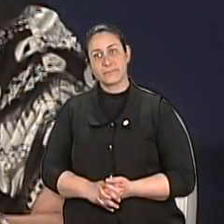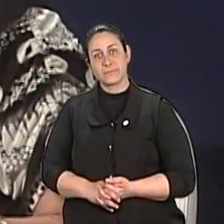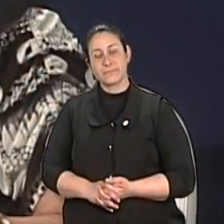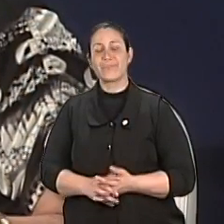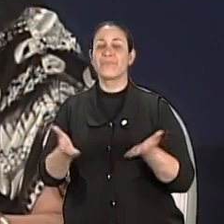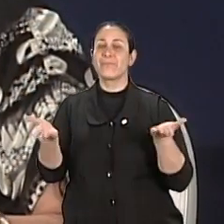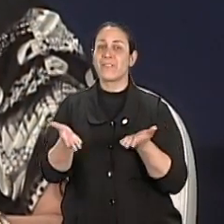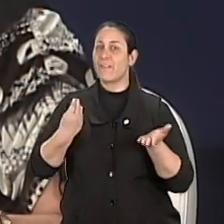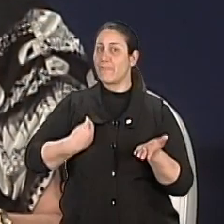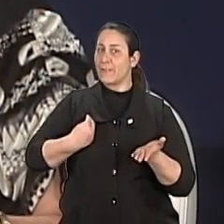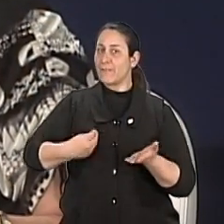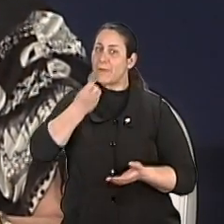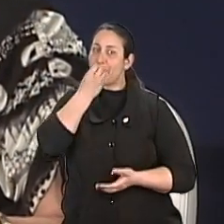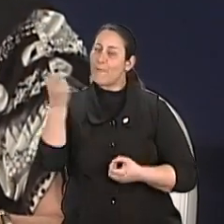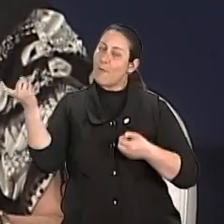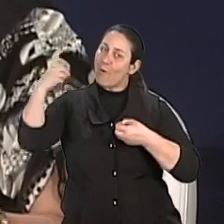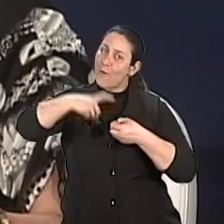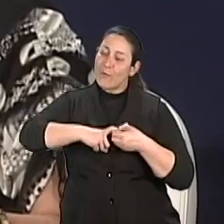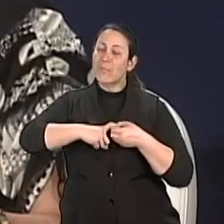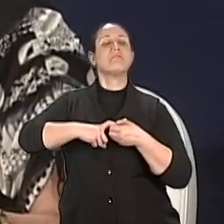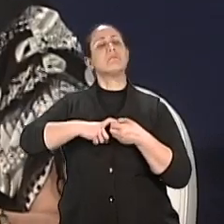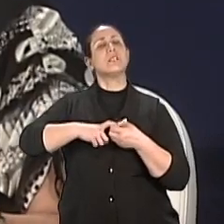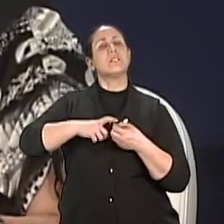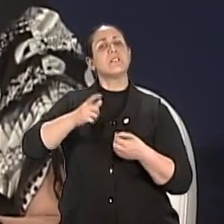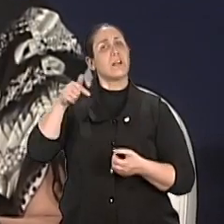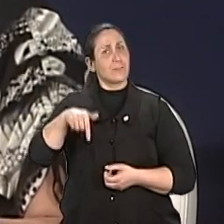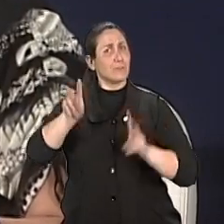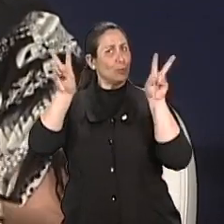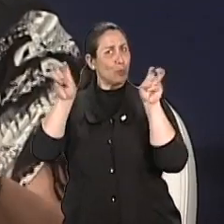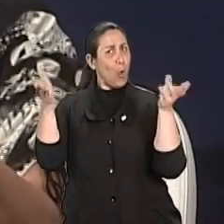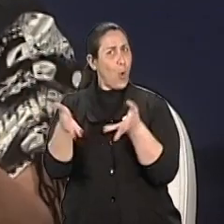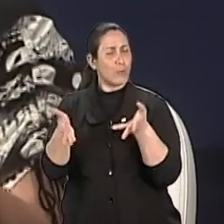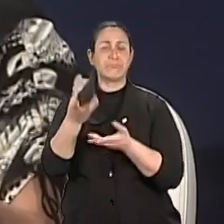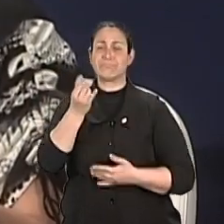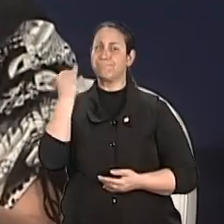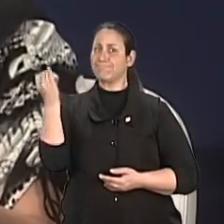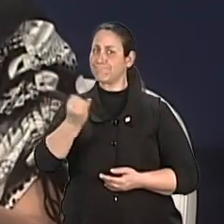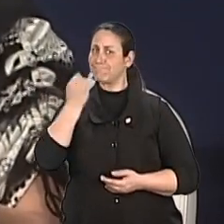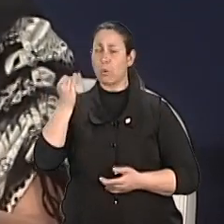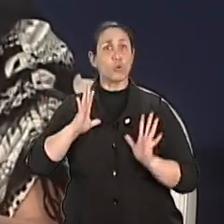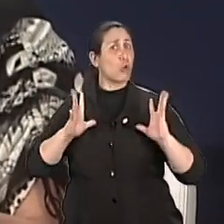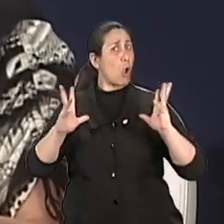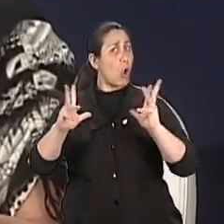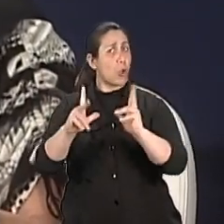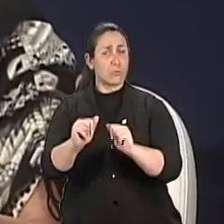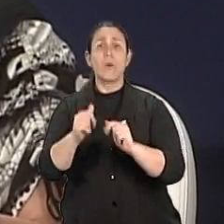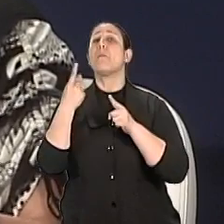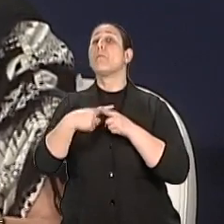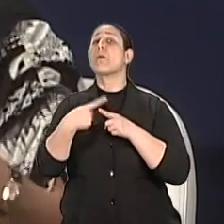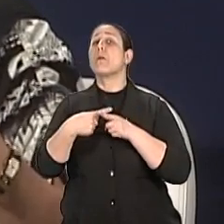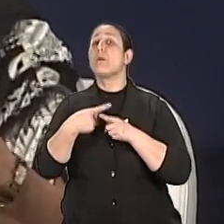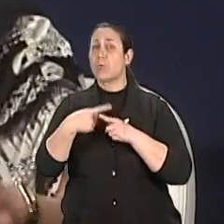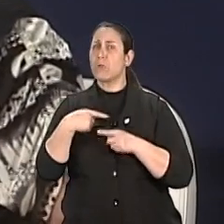O nosso Viva Bem está de volta. gente está falando de um assunto aqui importantíssimo para todos nós. Até porque a gente quer